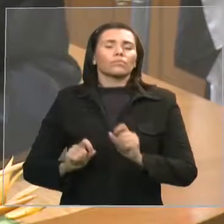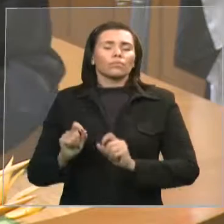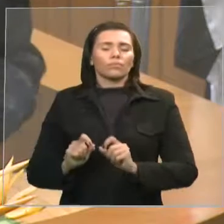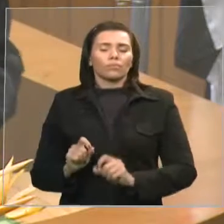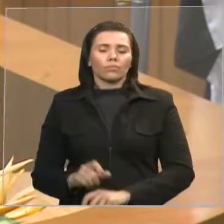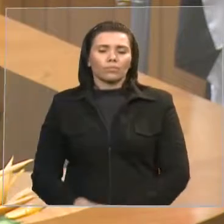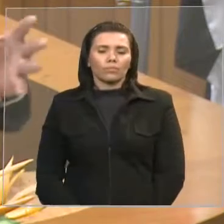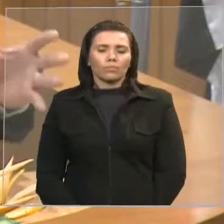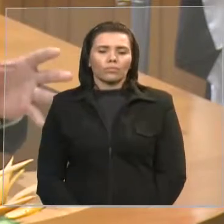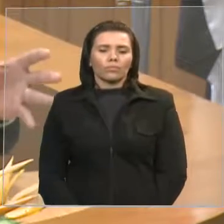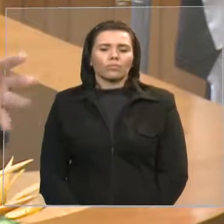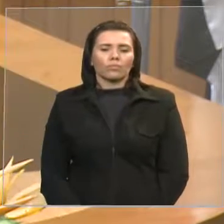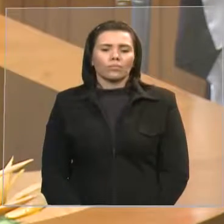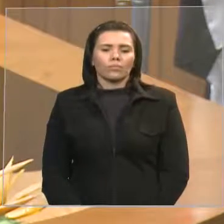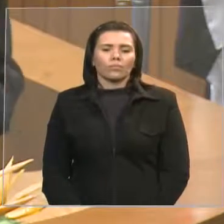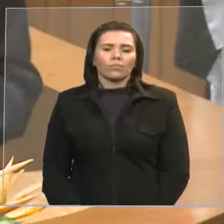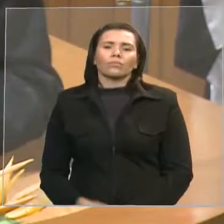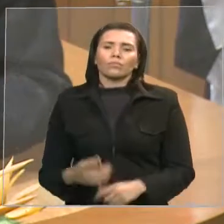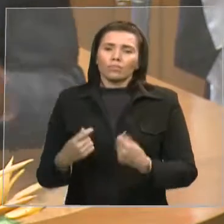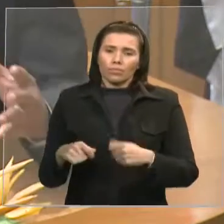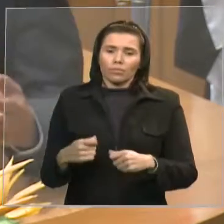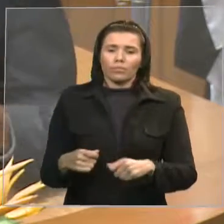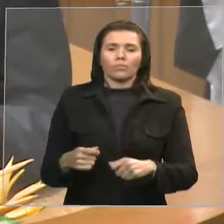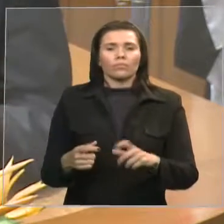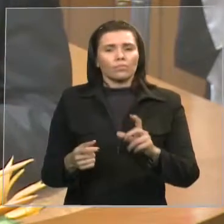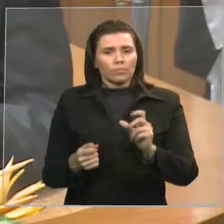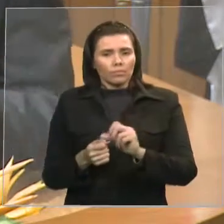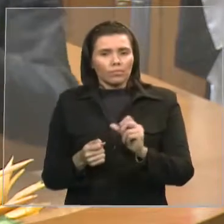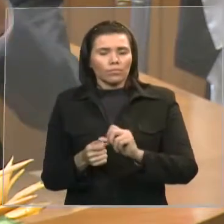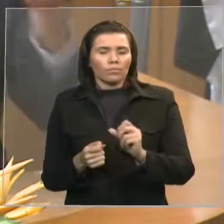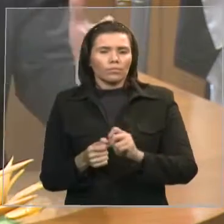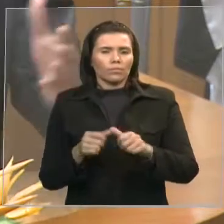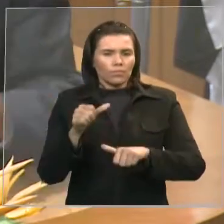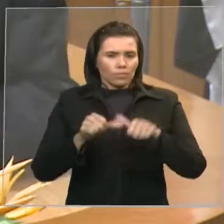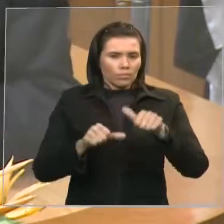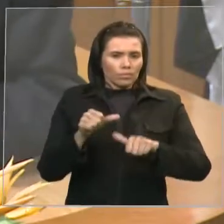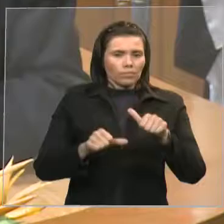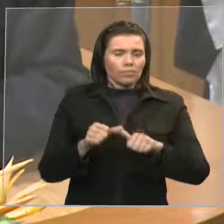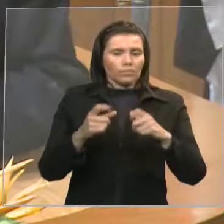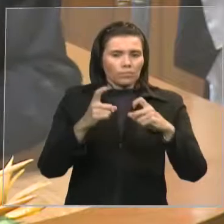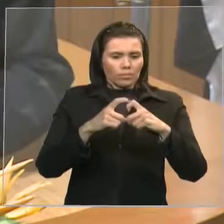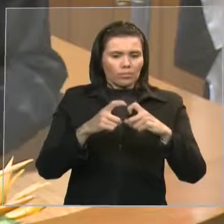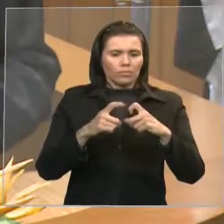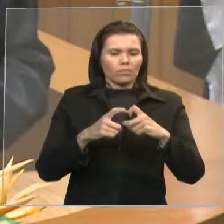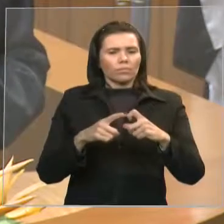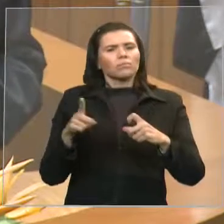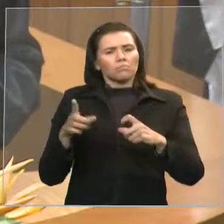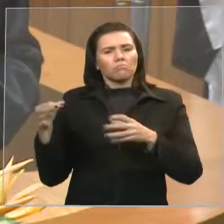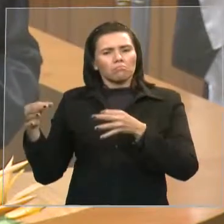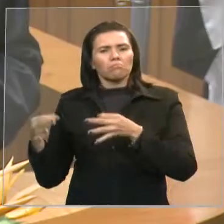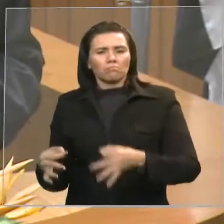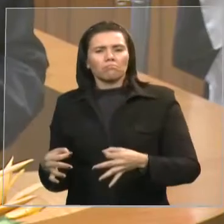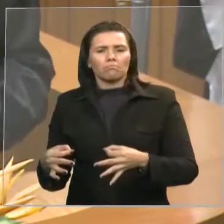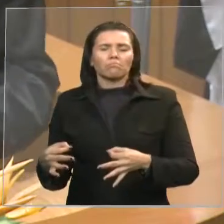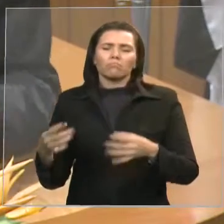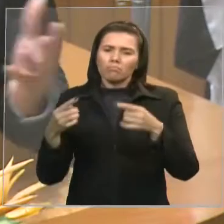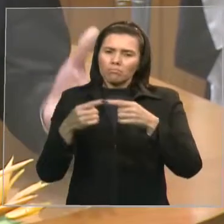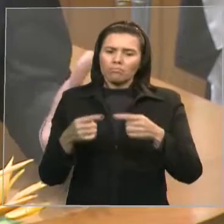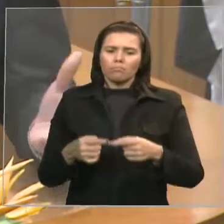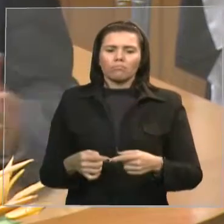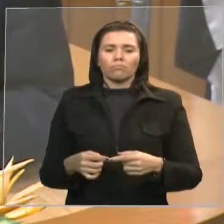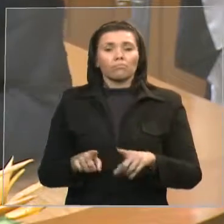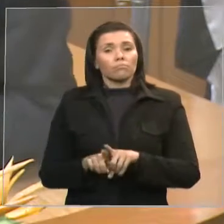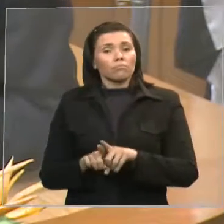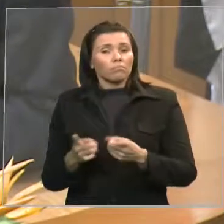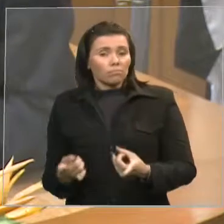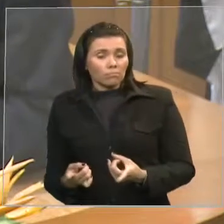uma perícia médica correto foi cauteloso o magistrado de primeira instância ocorre